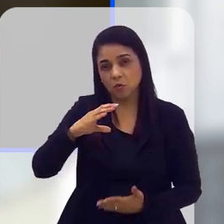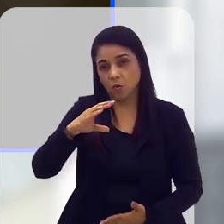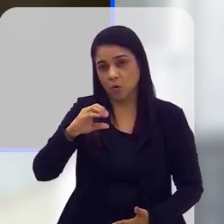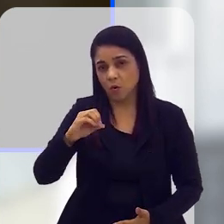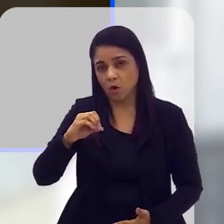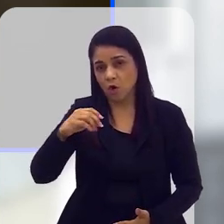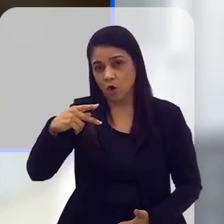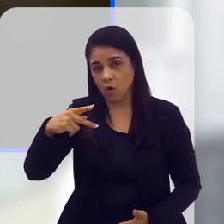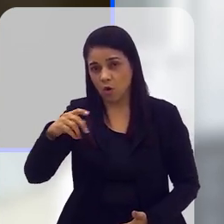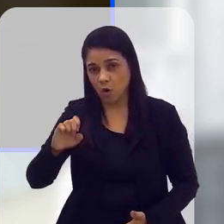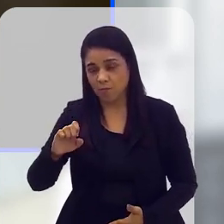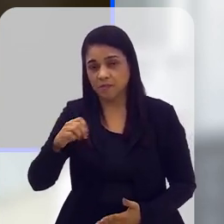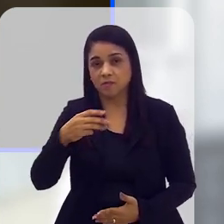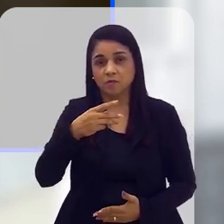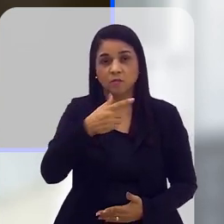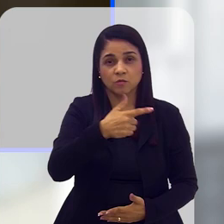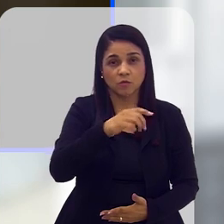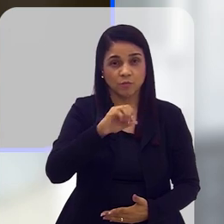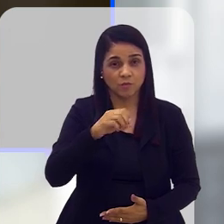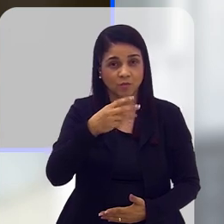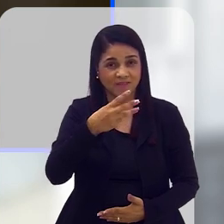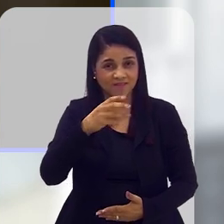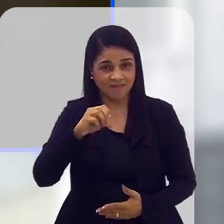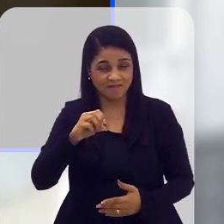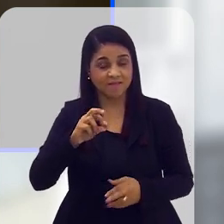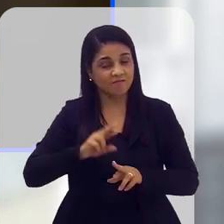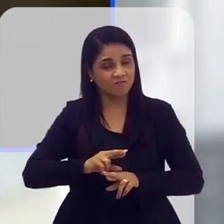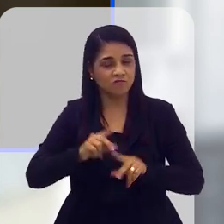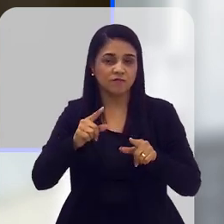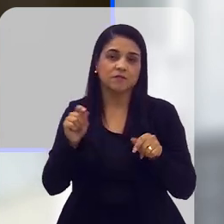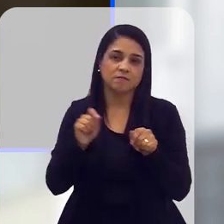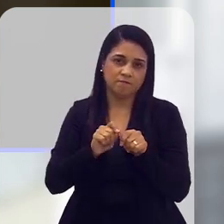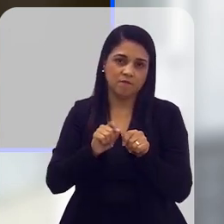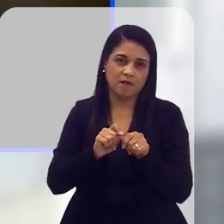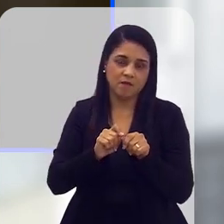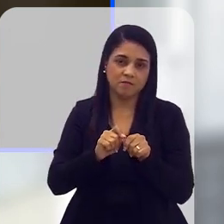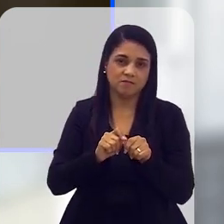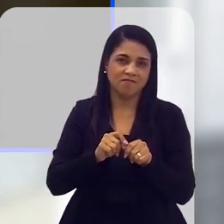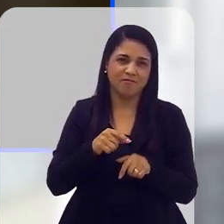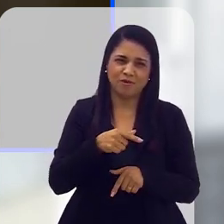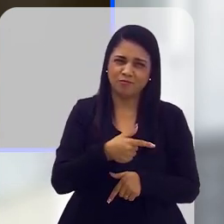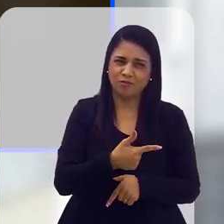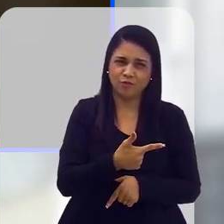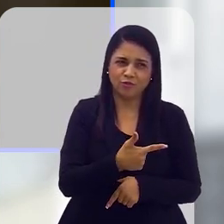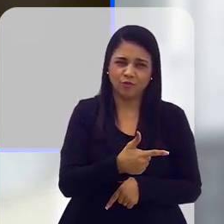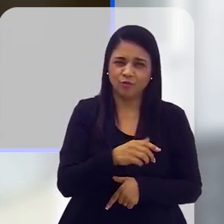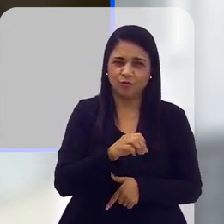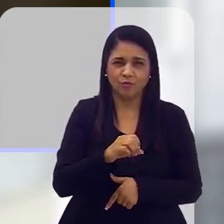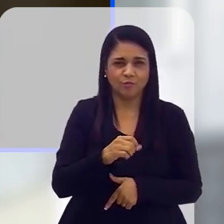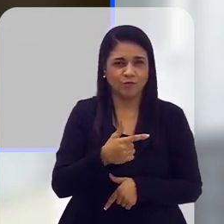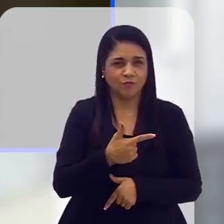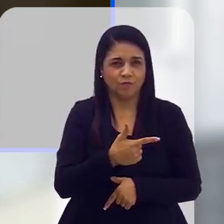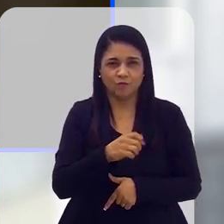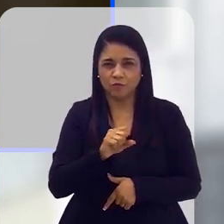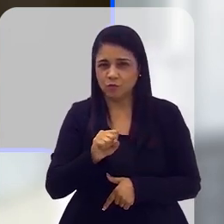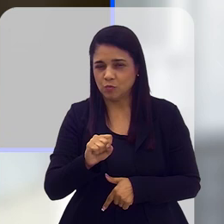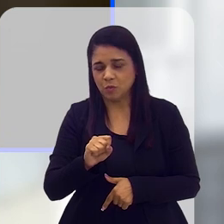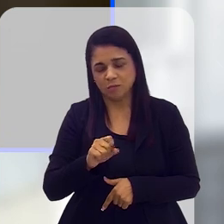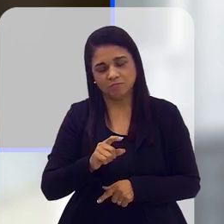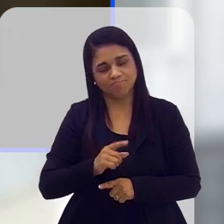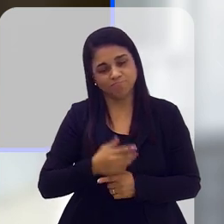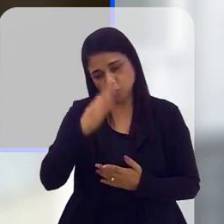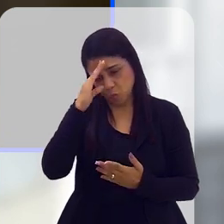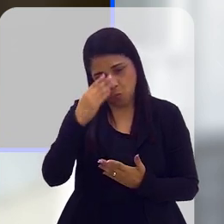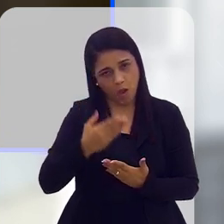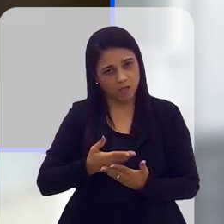eu acredito também que talvez a COP 2030 possa fazer uma diferença, mas a 27, infelizmente, não fez,